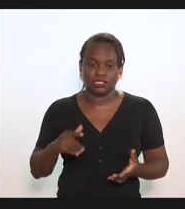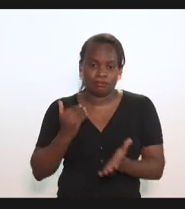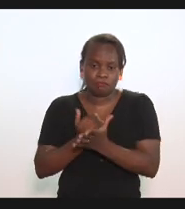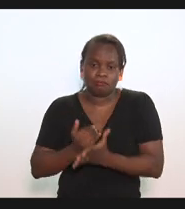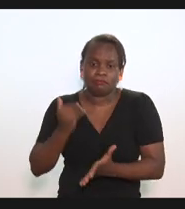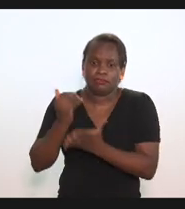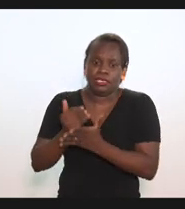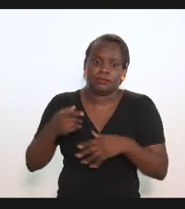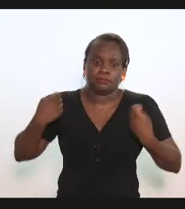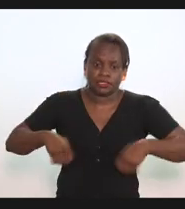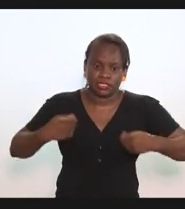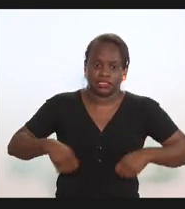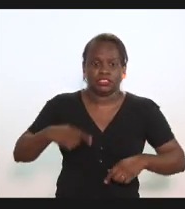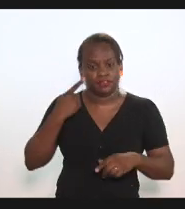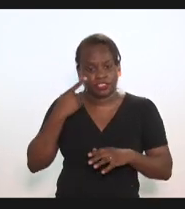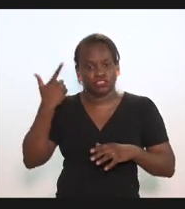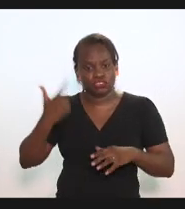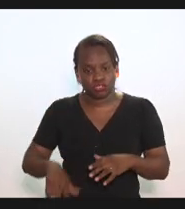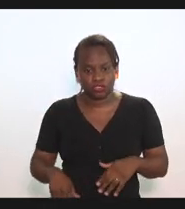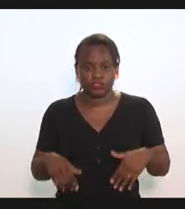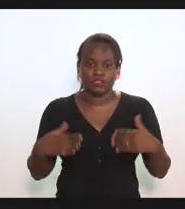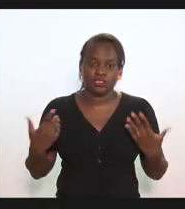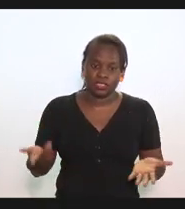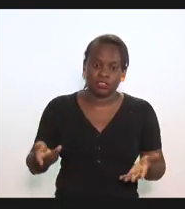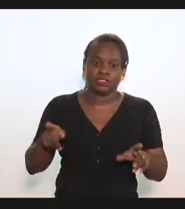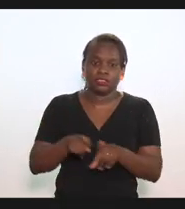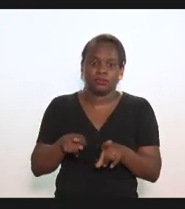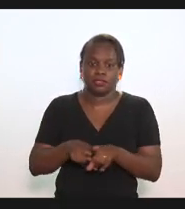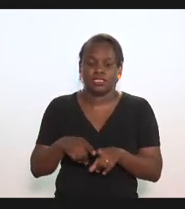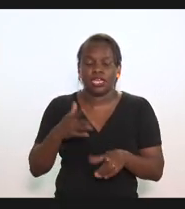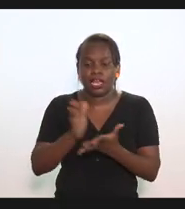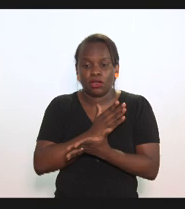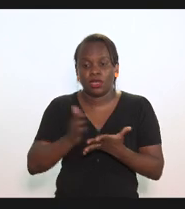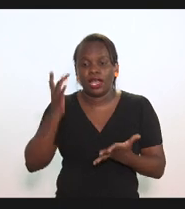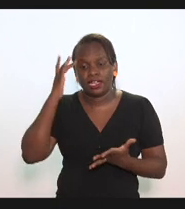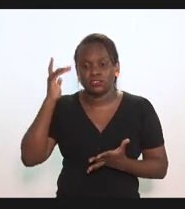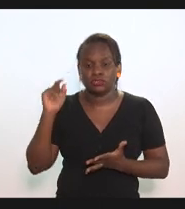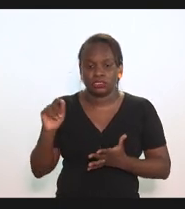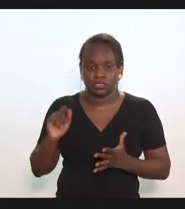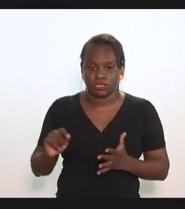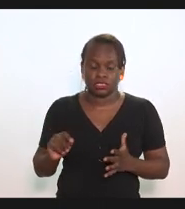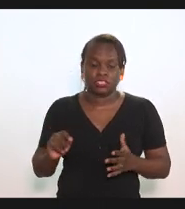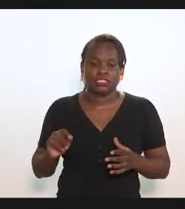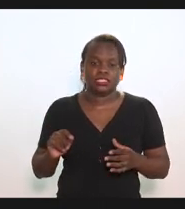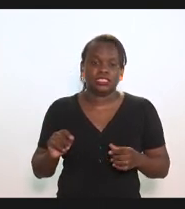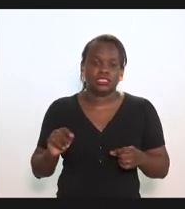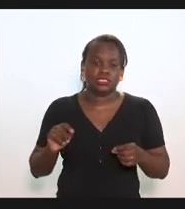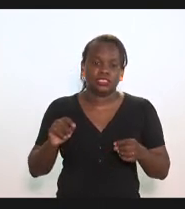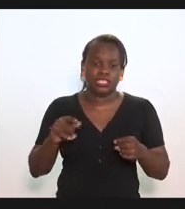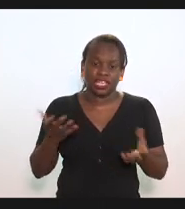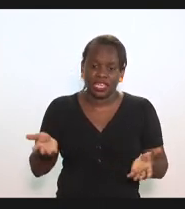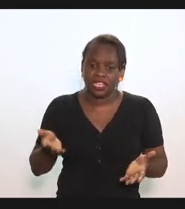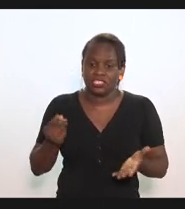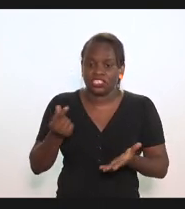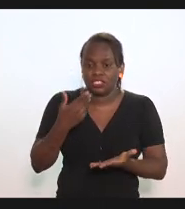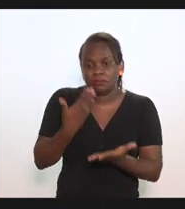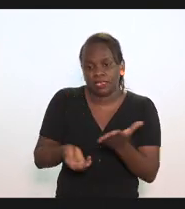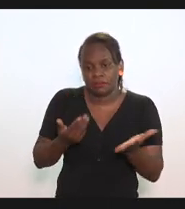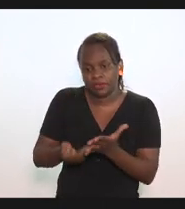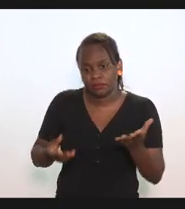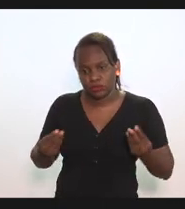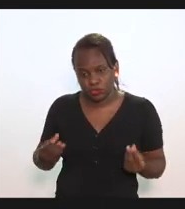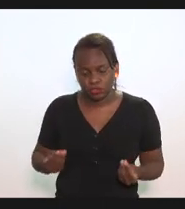exagerada e que precisa ser revista quer dizer por outro lado muitos acham também que é o que se abre mão de receita fiscal